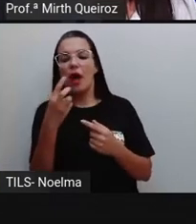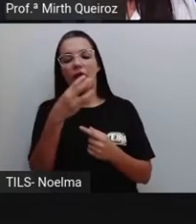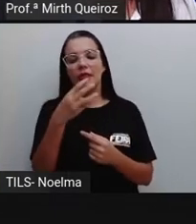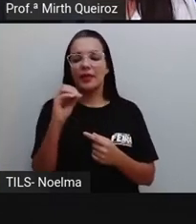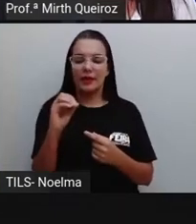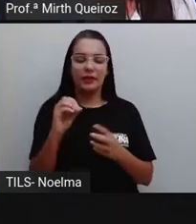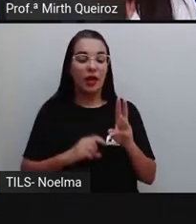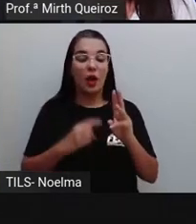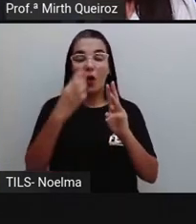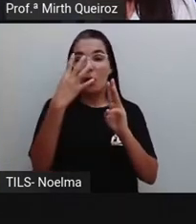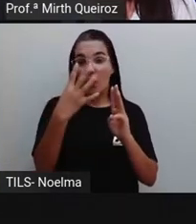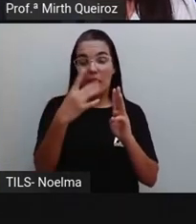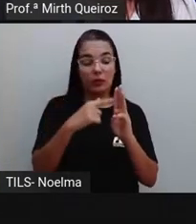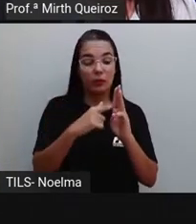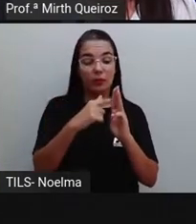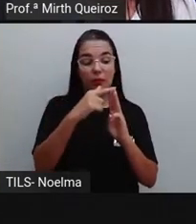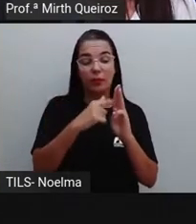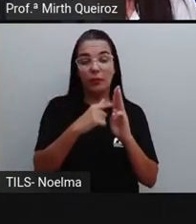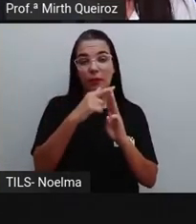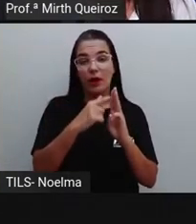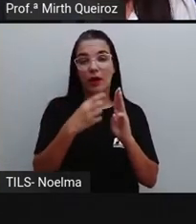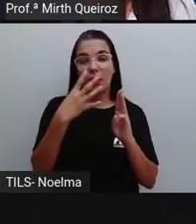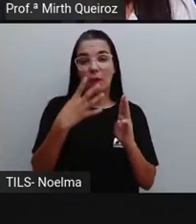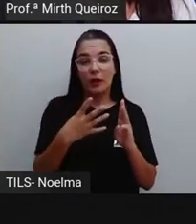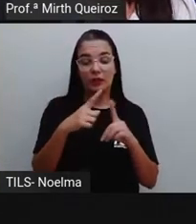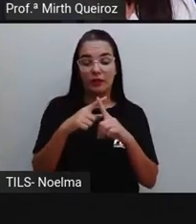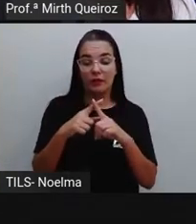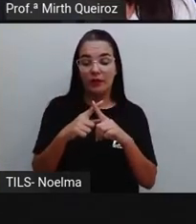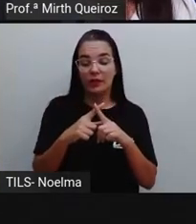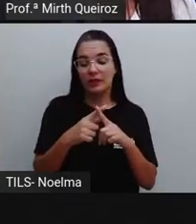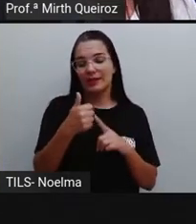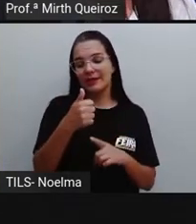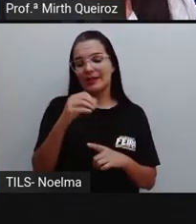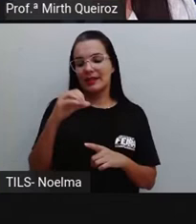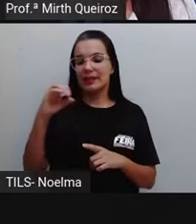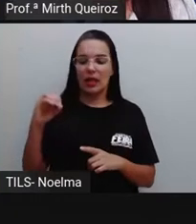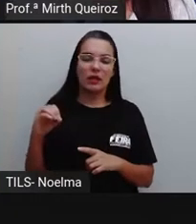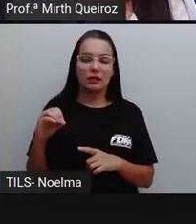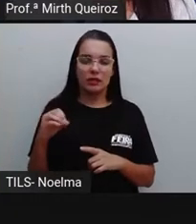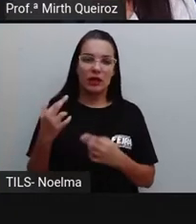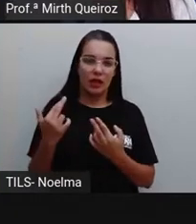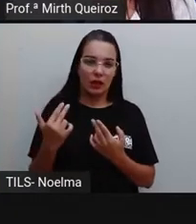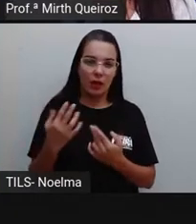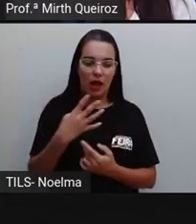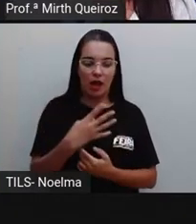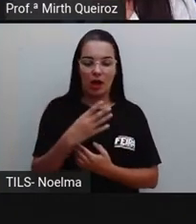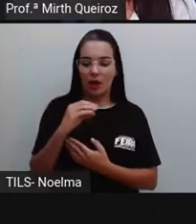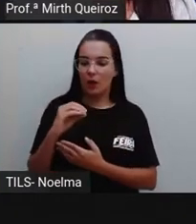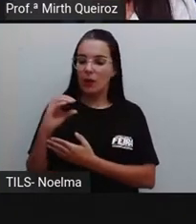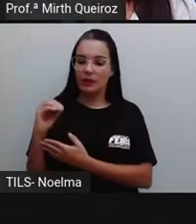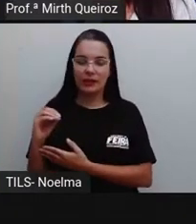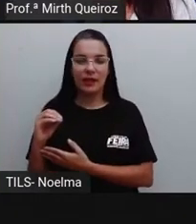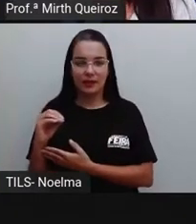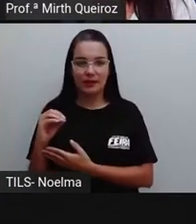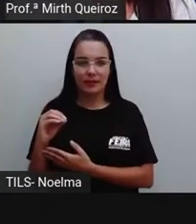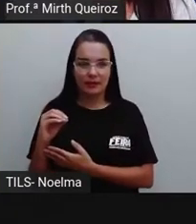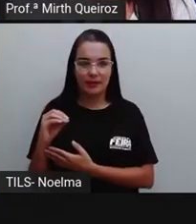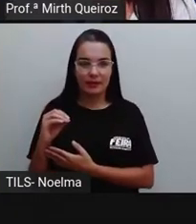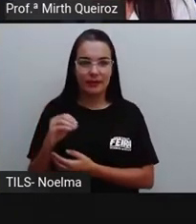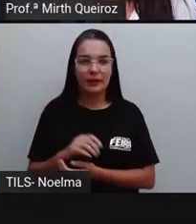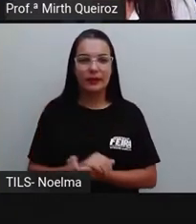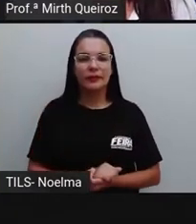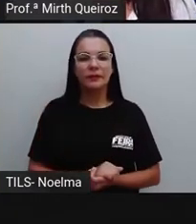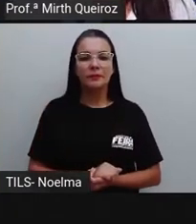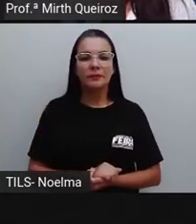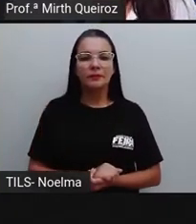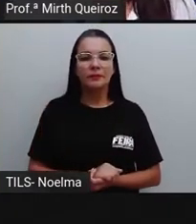O 4 são 4 centenas. 4 vezes 100, já que é centena, vai ficar o quê? 400, né?